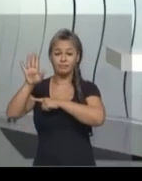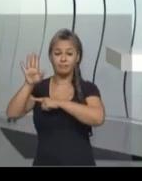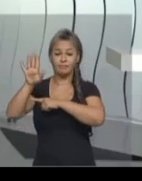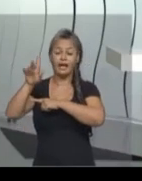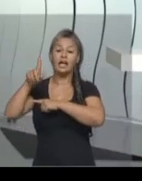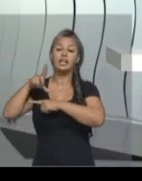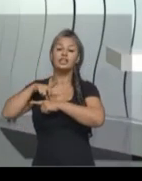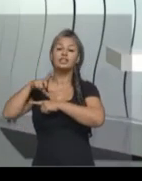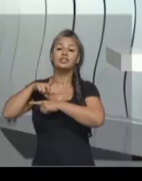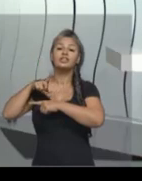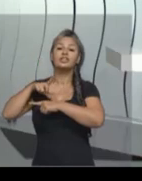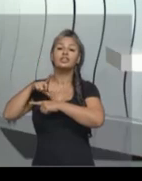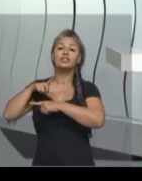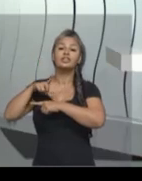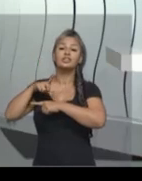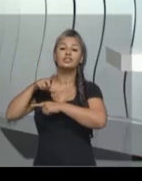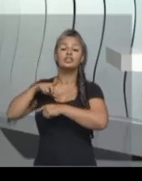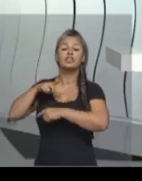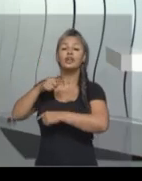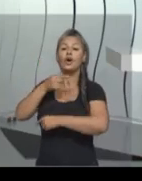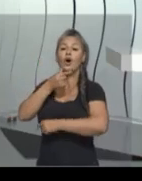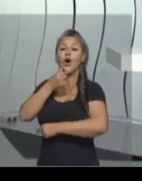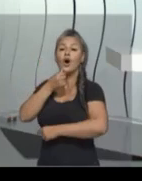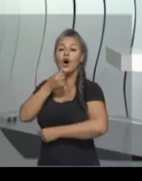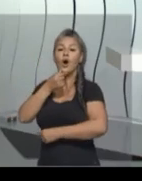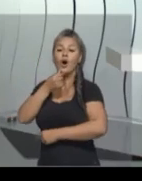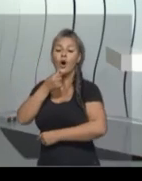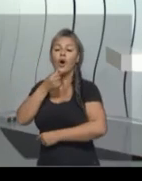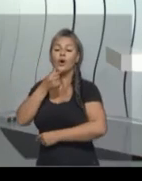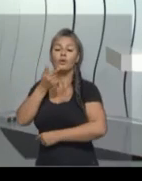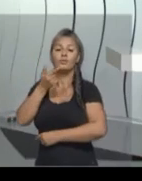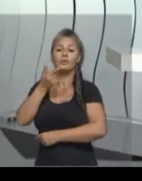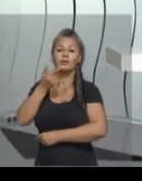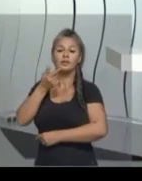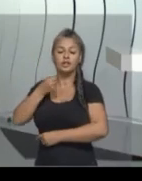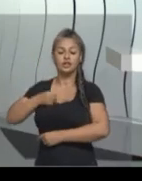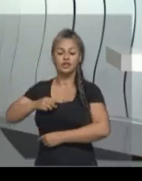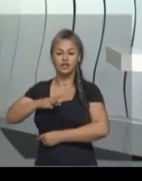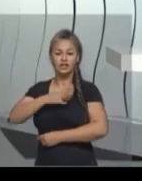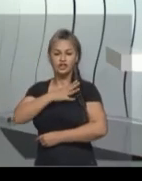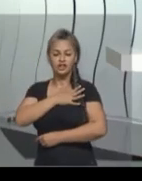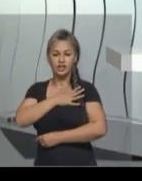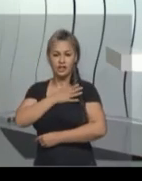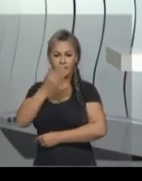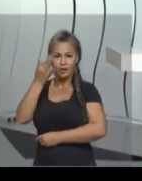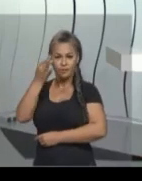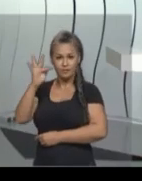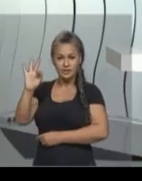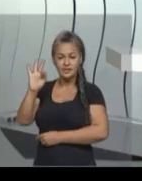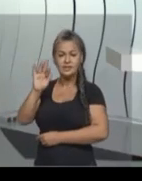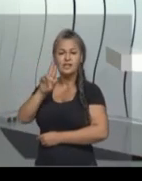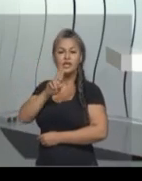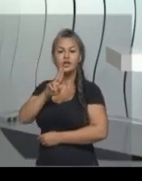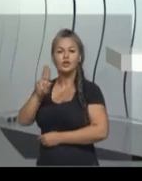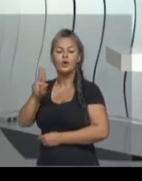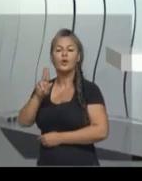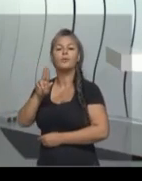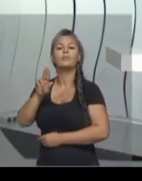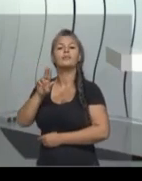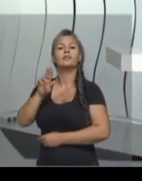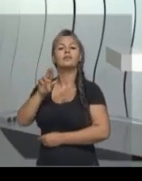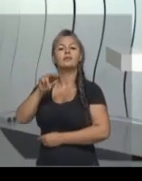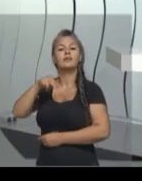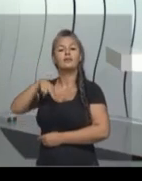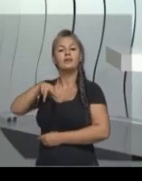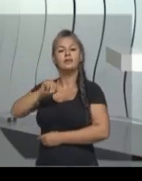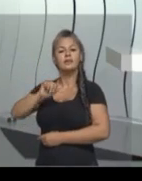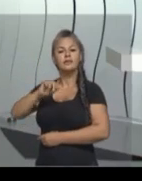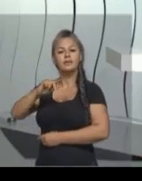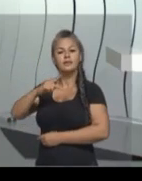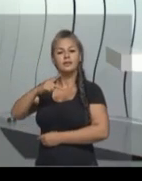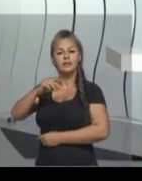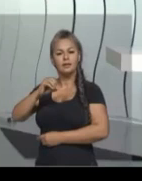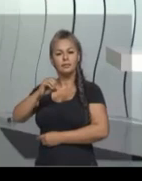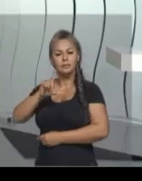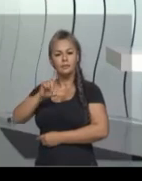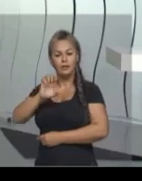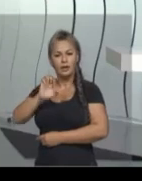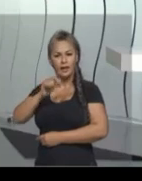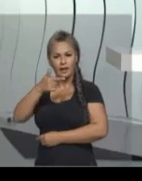do império do general francês Napoleão Bonaparte. No ano de